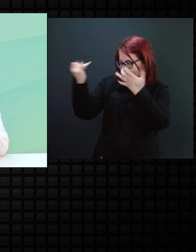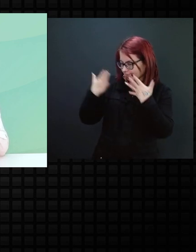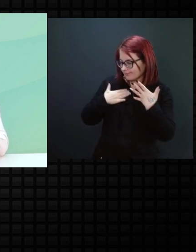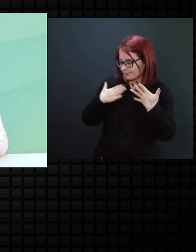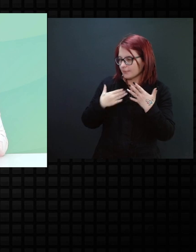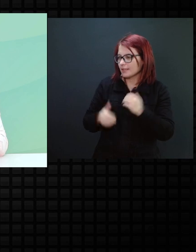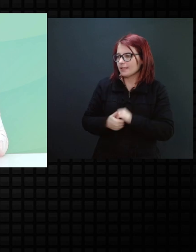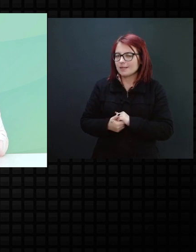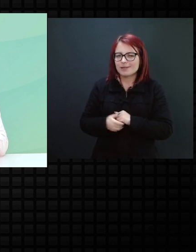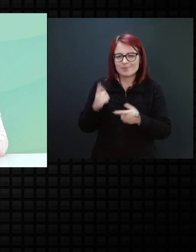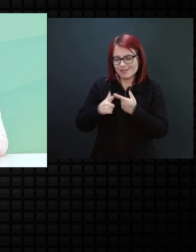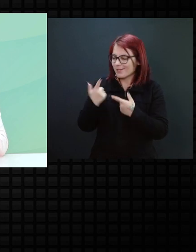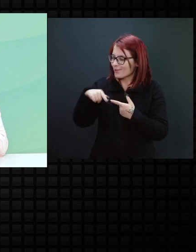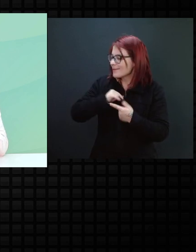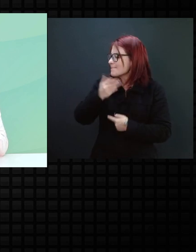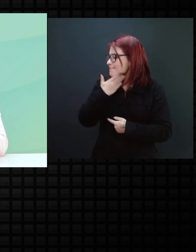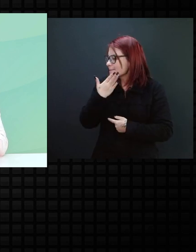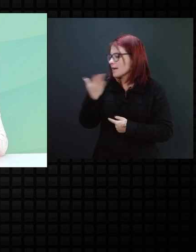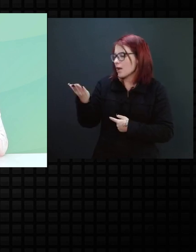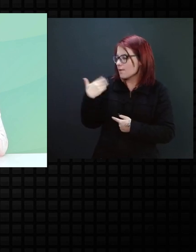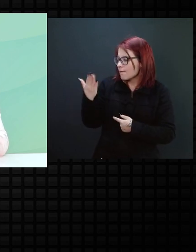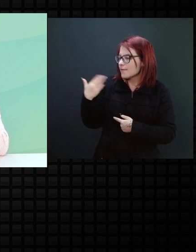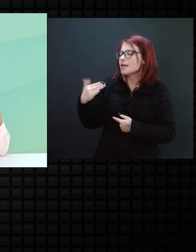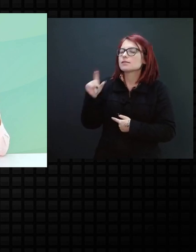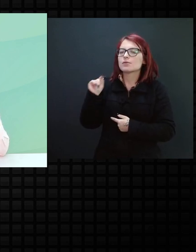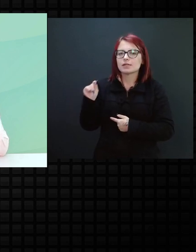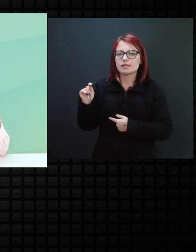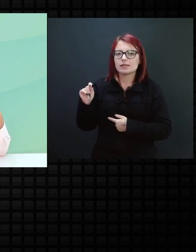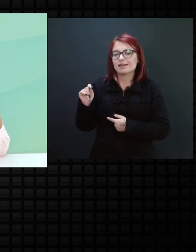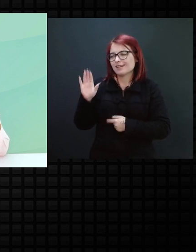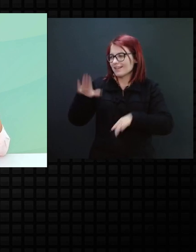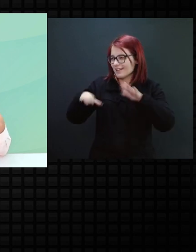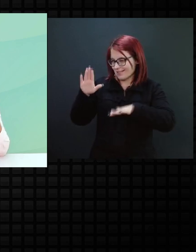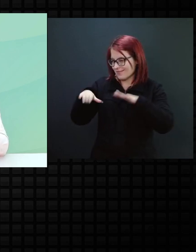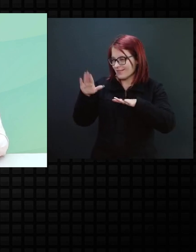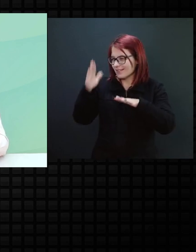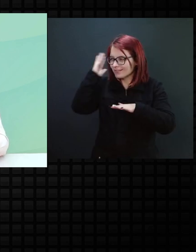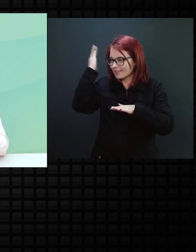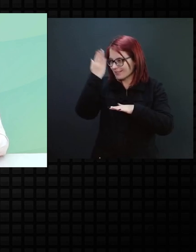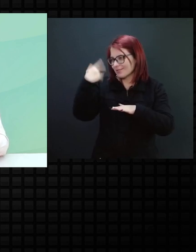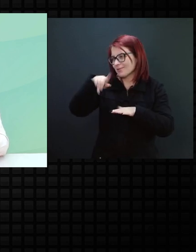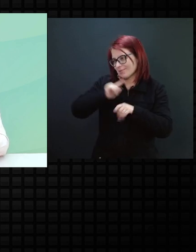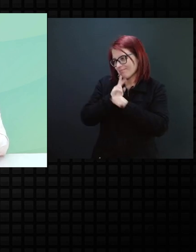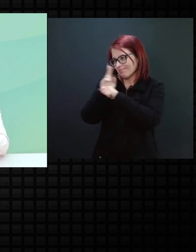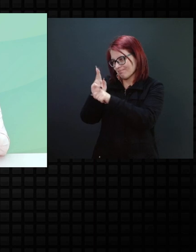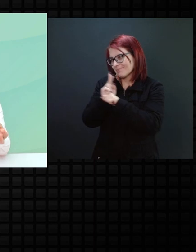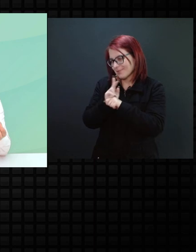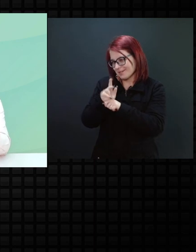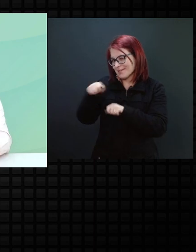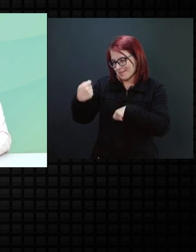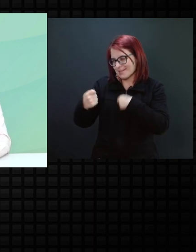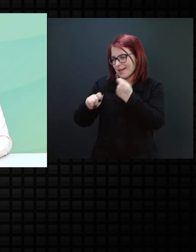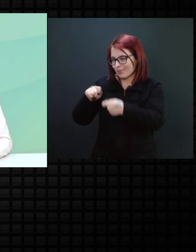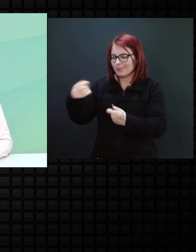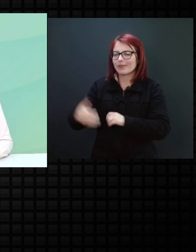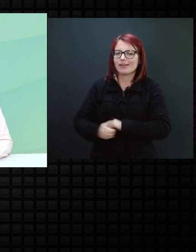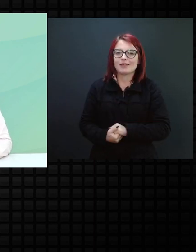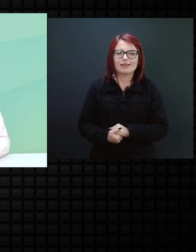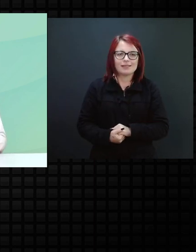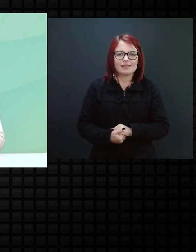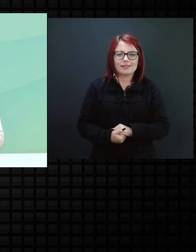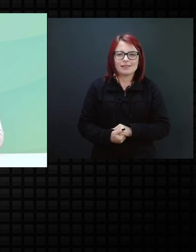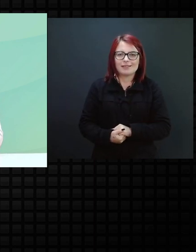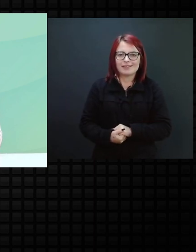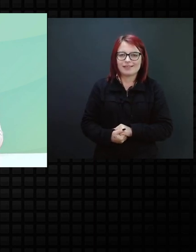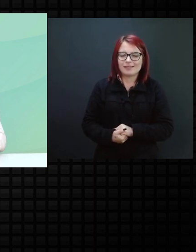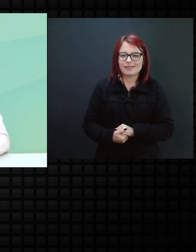sempre nas nossas conversas, que muitas vezes na surda e cegueira nós fazemos empréstimos de sinais. Não é verdade? Igual ali,